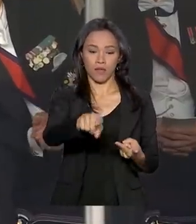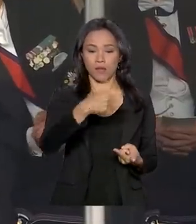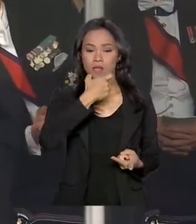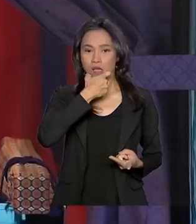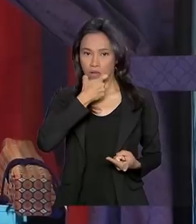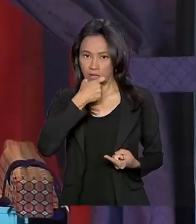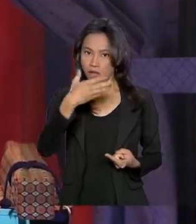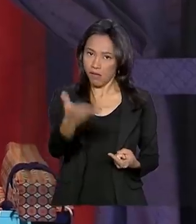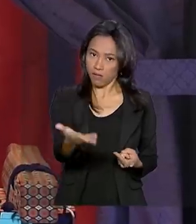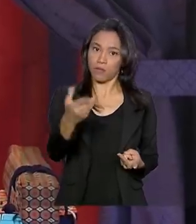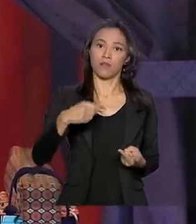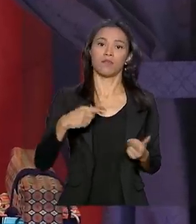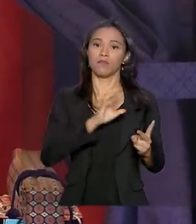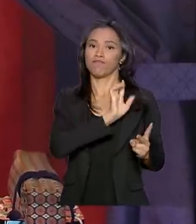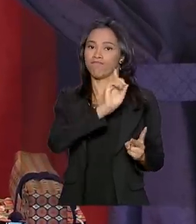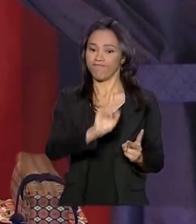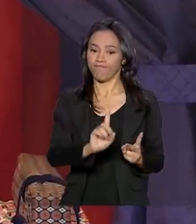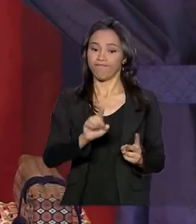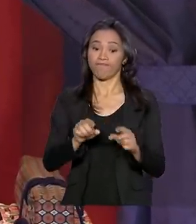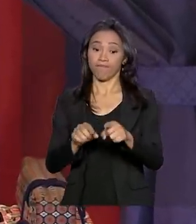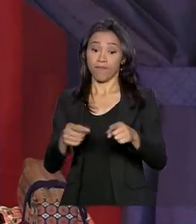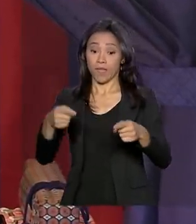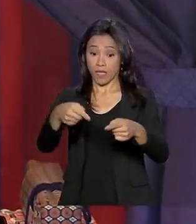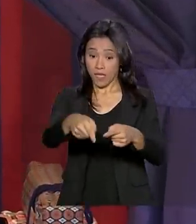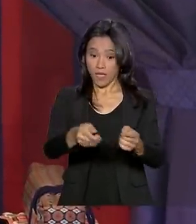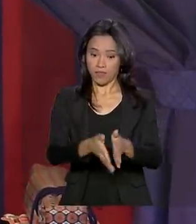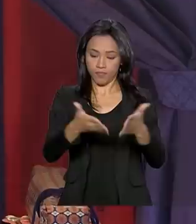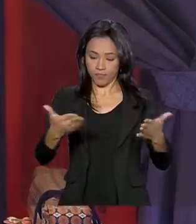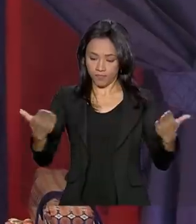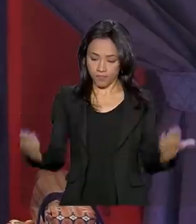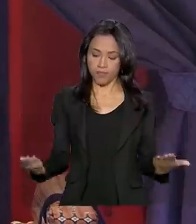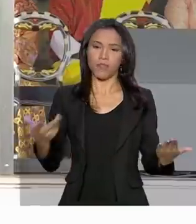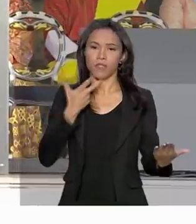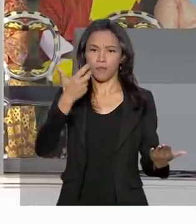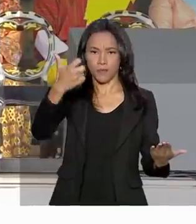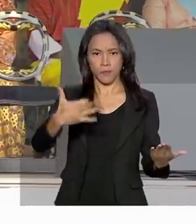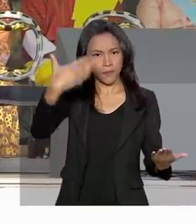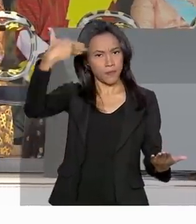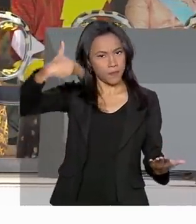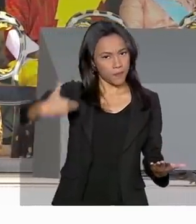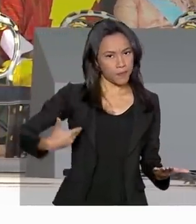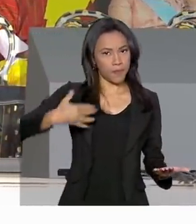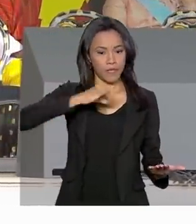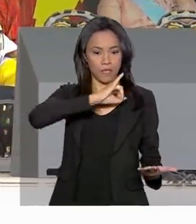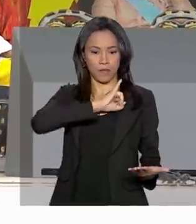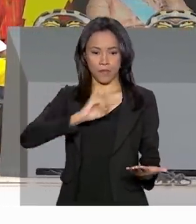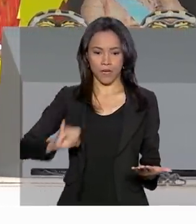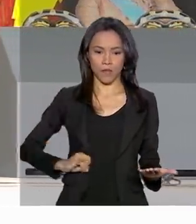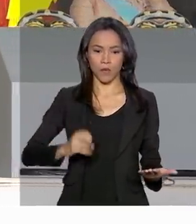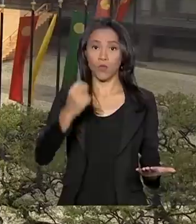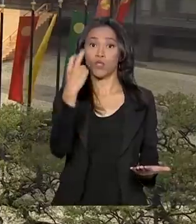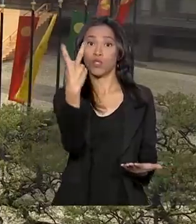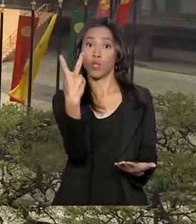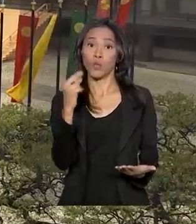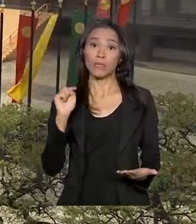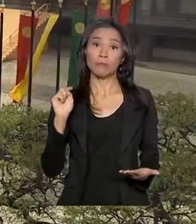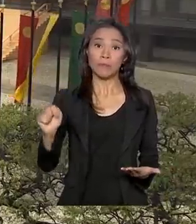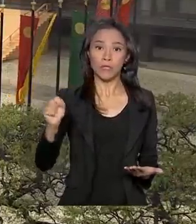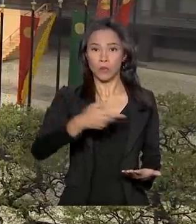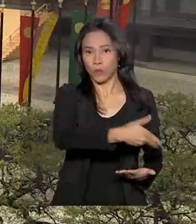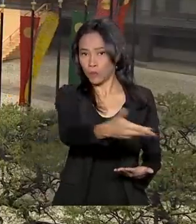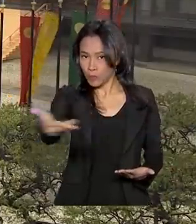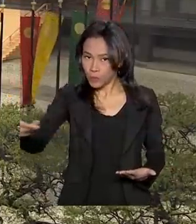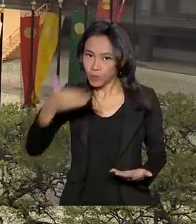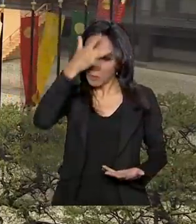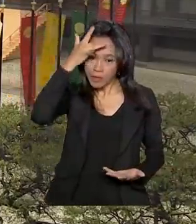Inglaterra. O próprio narro-rito se autoproclamou imperador na presença de 2 mil convidados, no Palácio